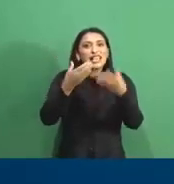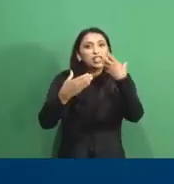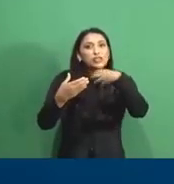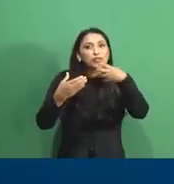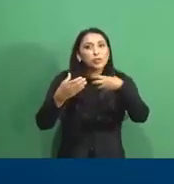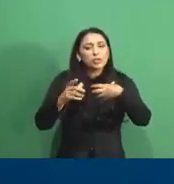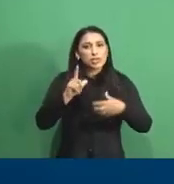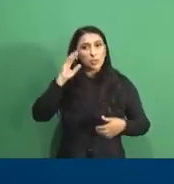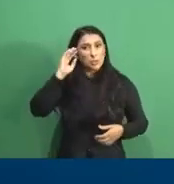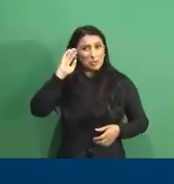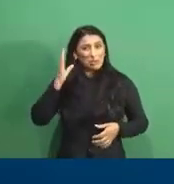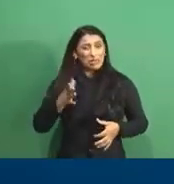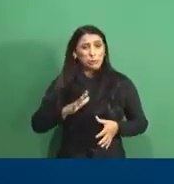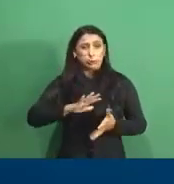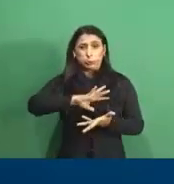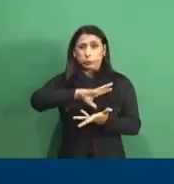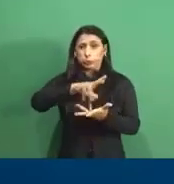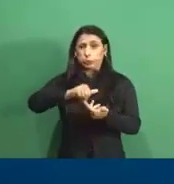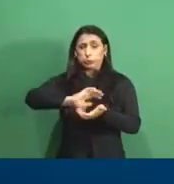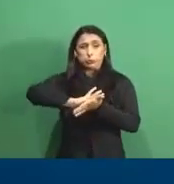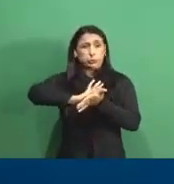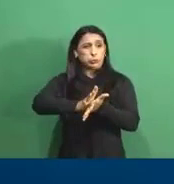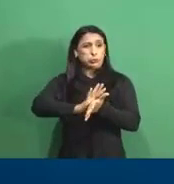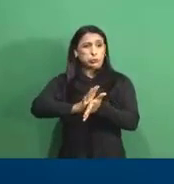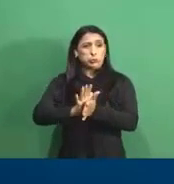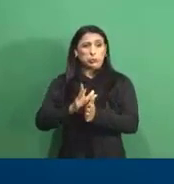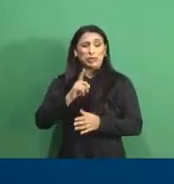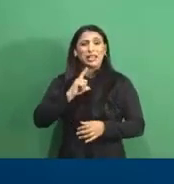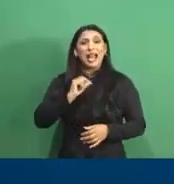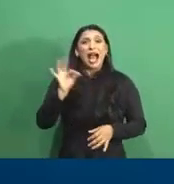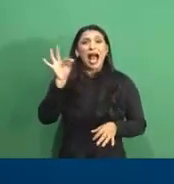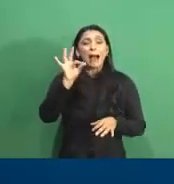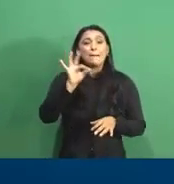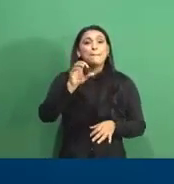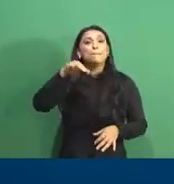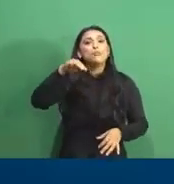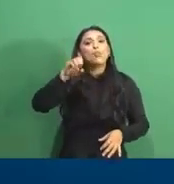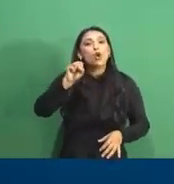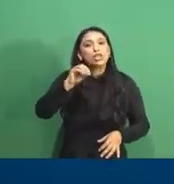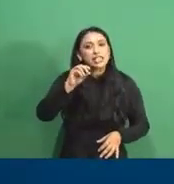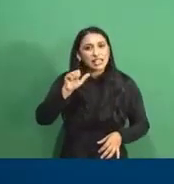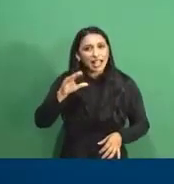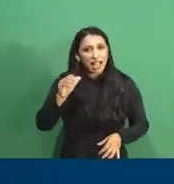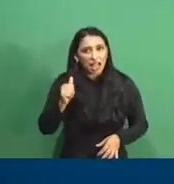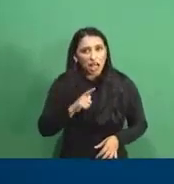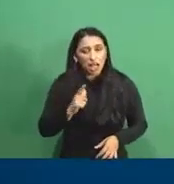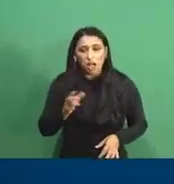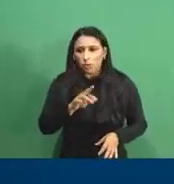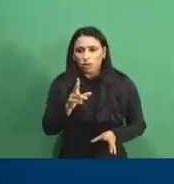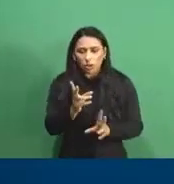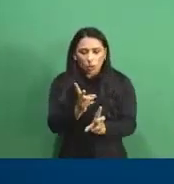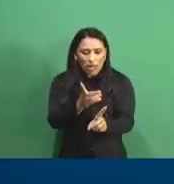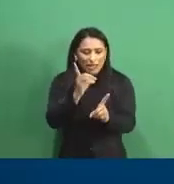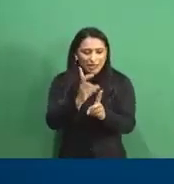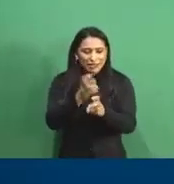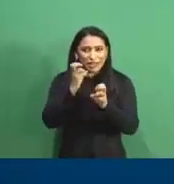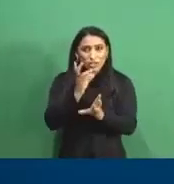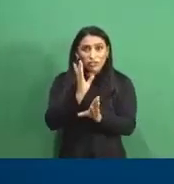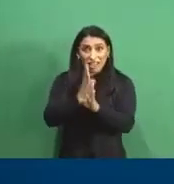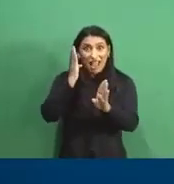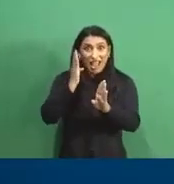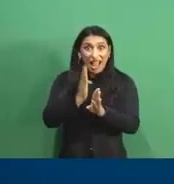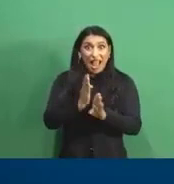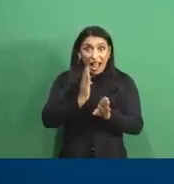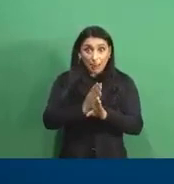Uma das principais pragas mundiais da fruticultura é a mosca das frutas. Quando ela não é identificada de forma rápida